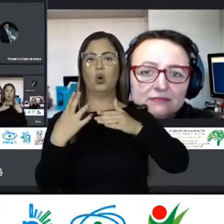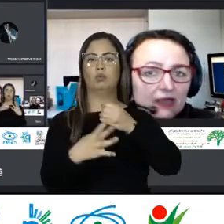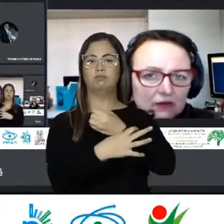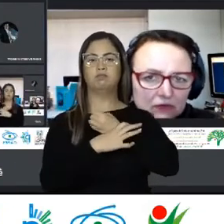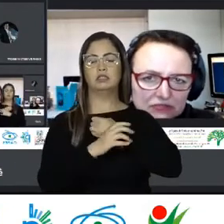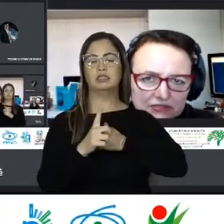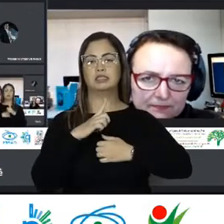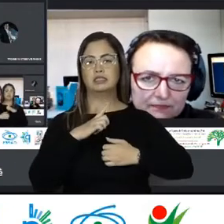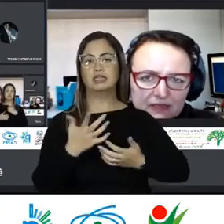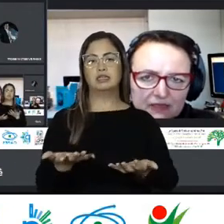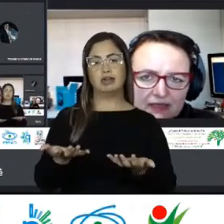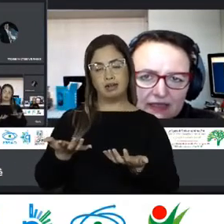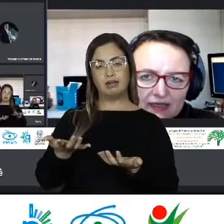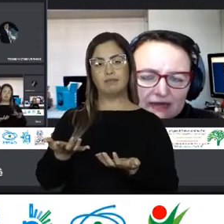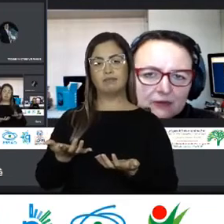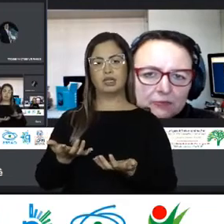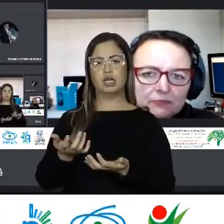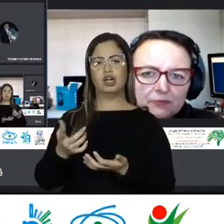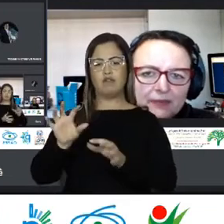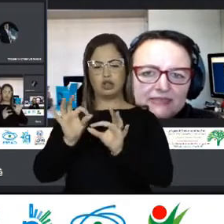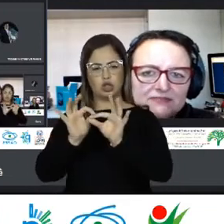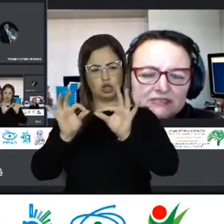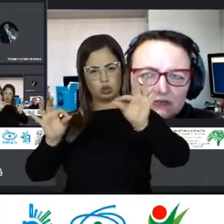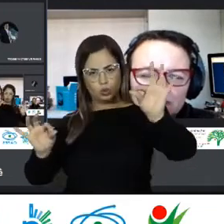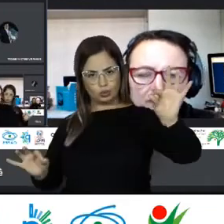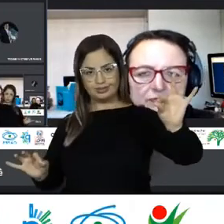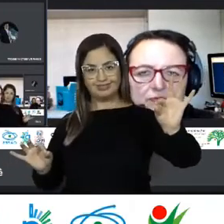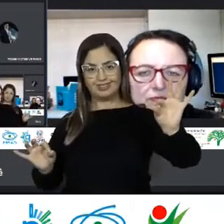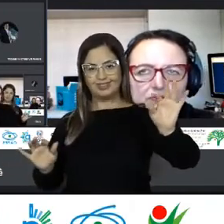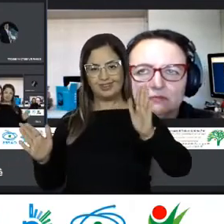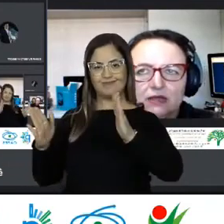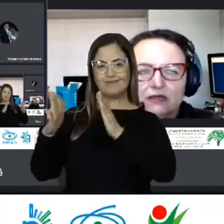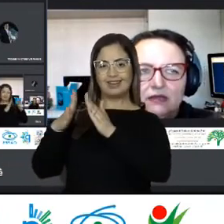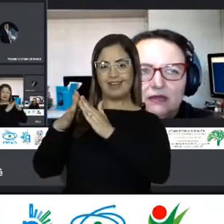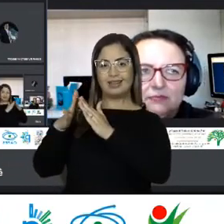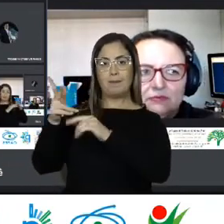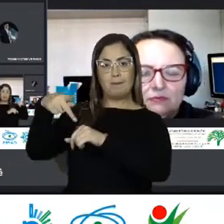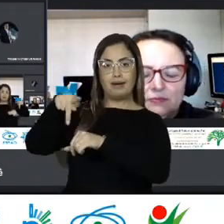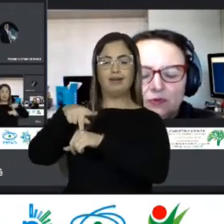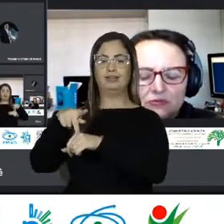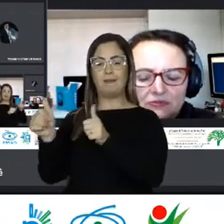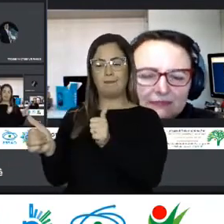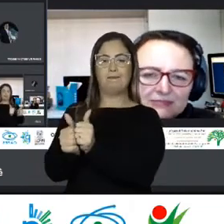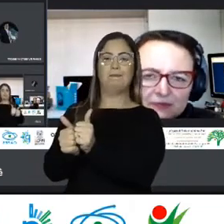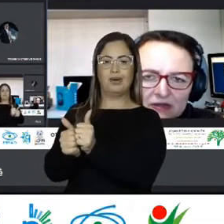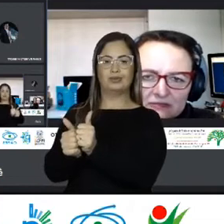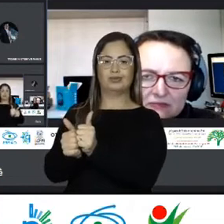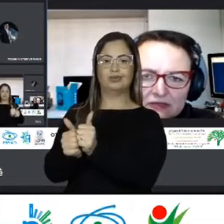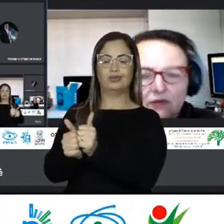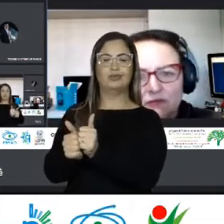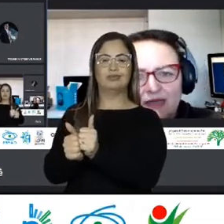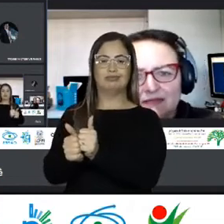Elas não vão Tão longe Elas vão Para um país vizinho Vão para um Para um Para um outro lugar